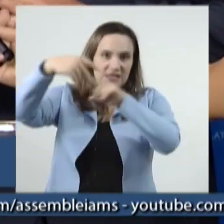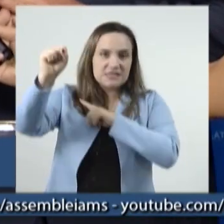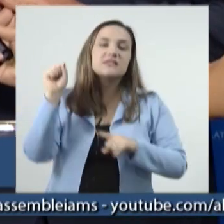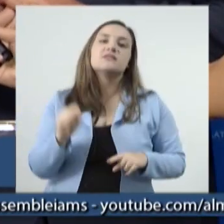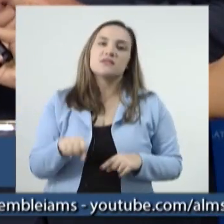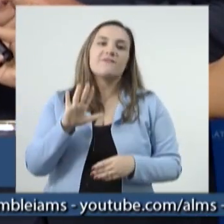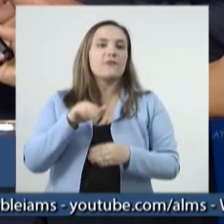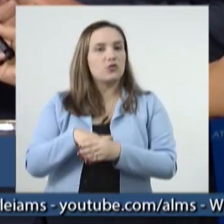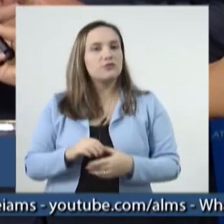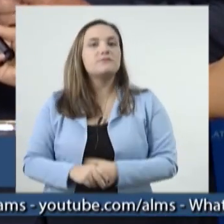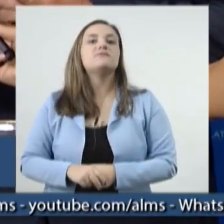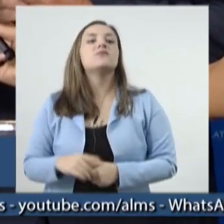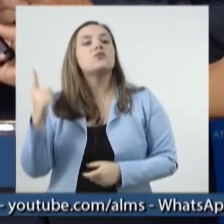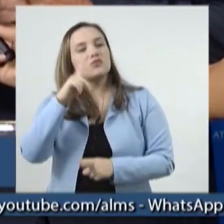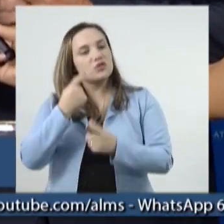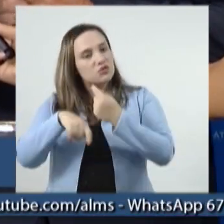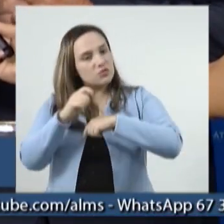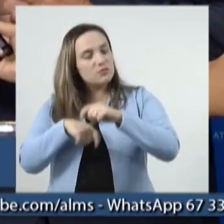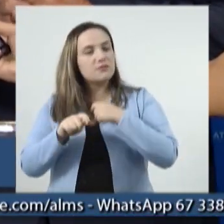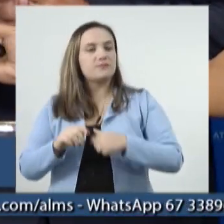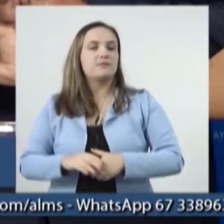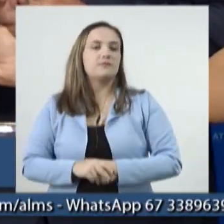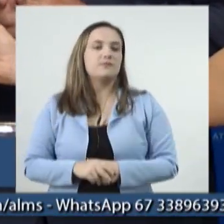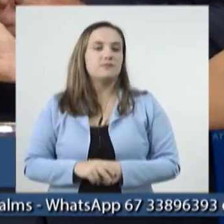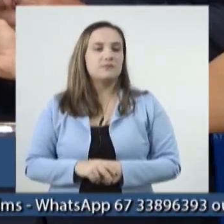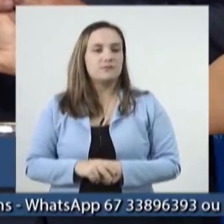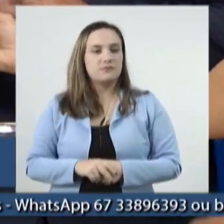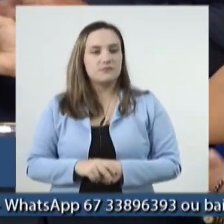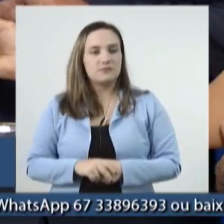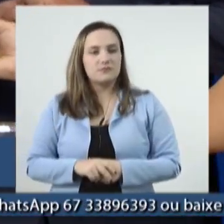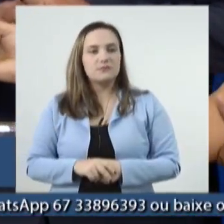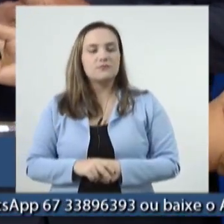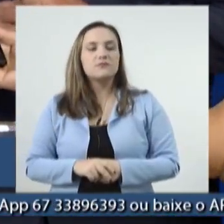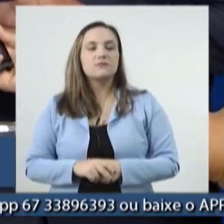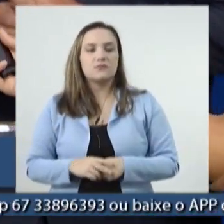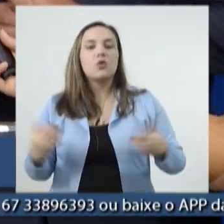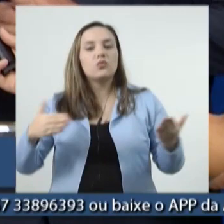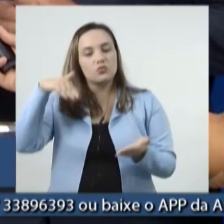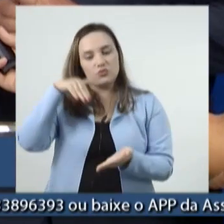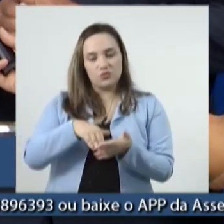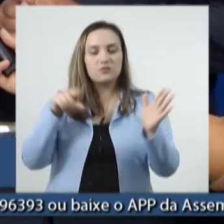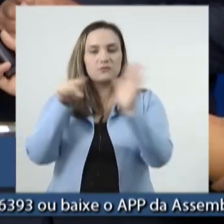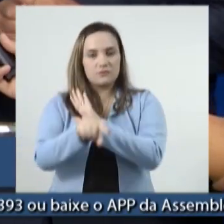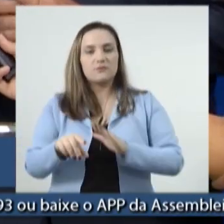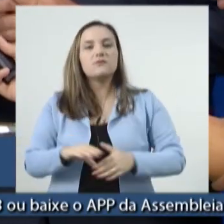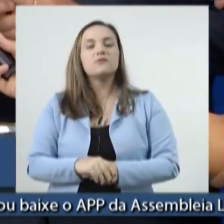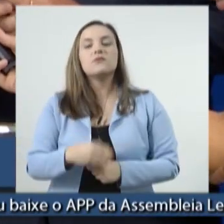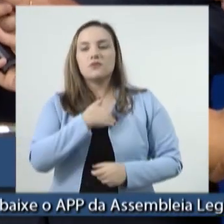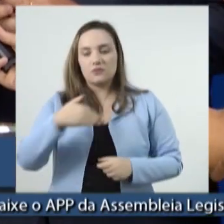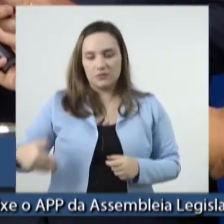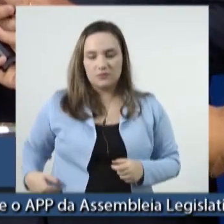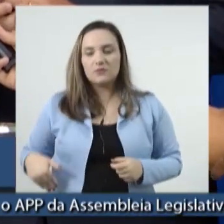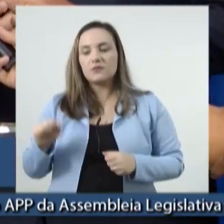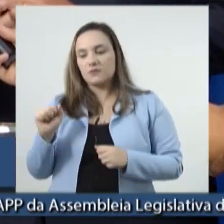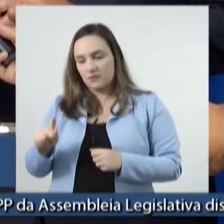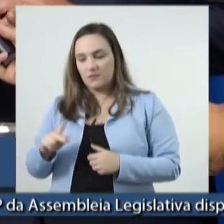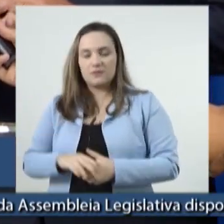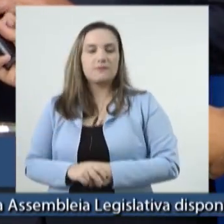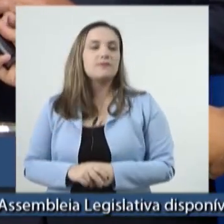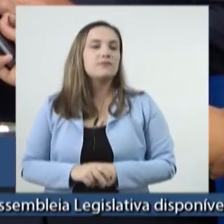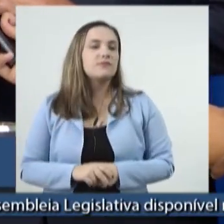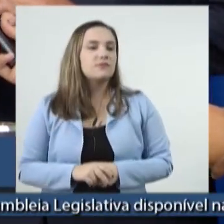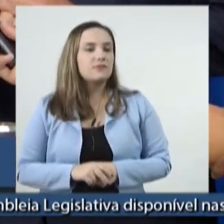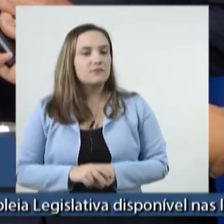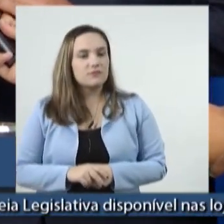e vão fazer a administração de suas cidades. Só mais uma pergunta por gentileza e se o governador vai falar com os aposentados e se o senhor